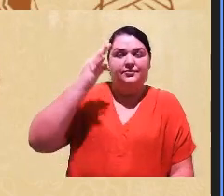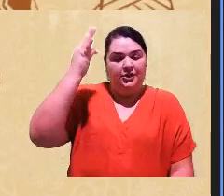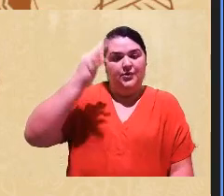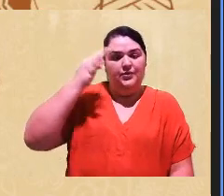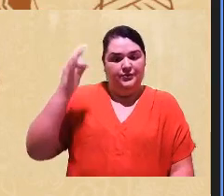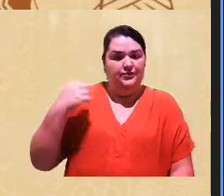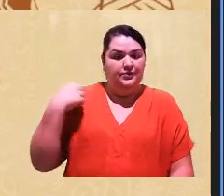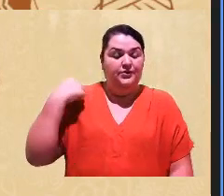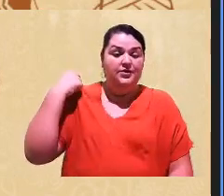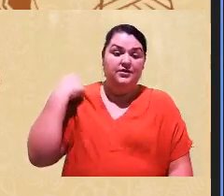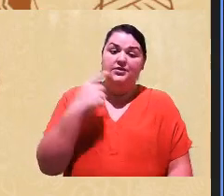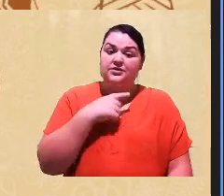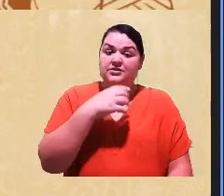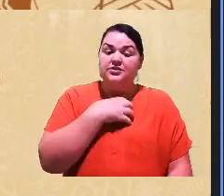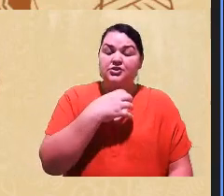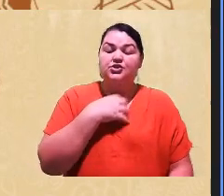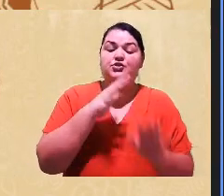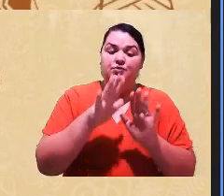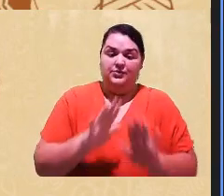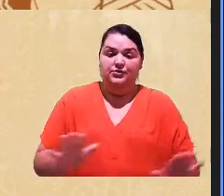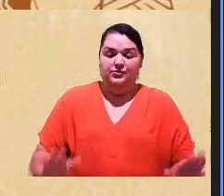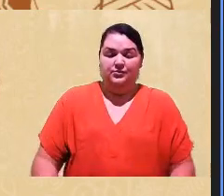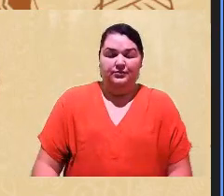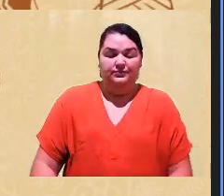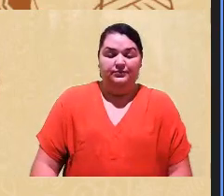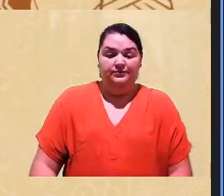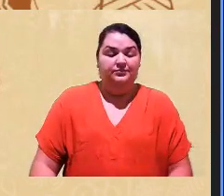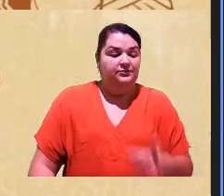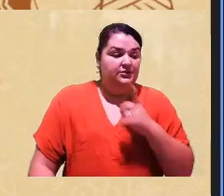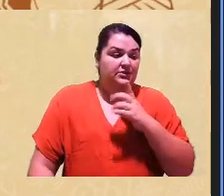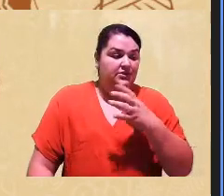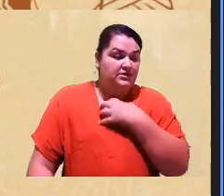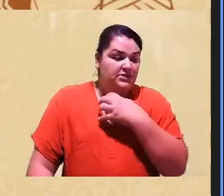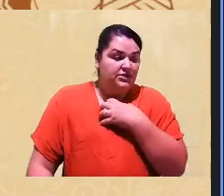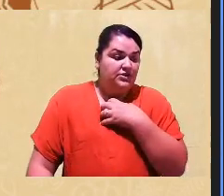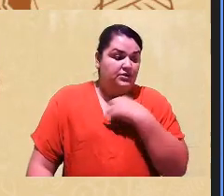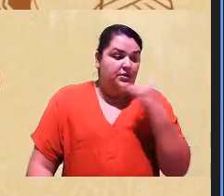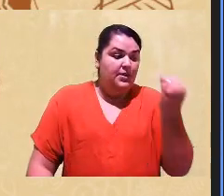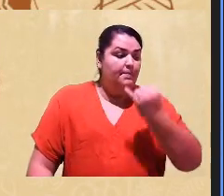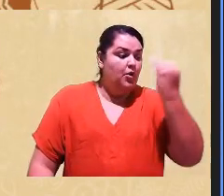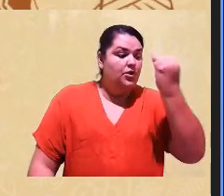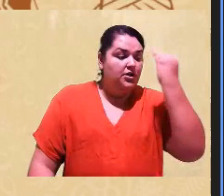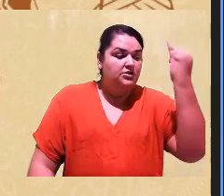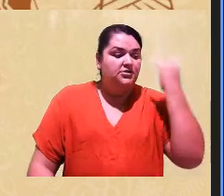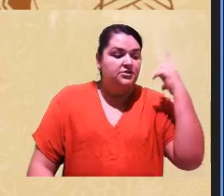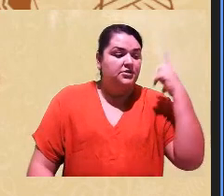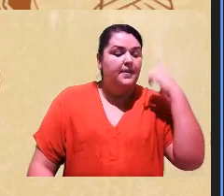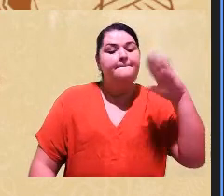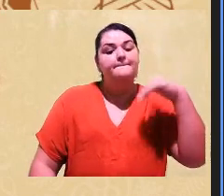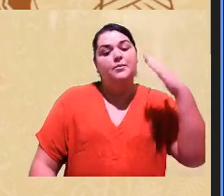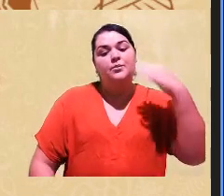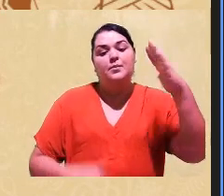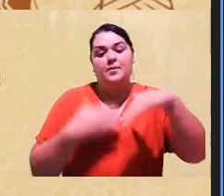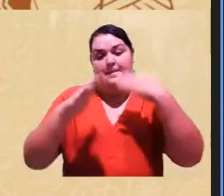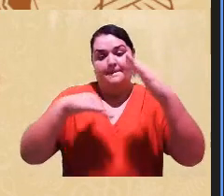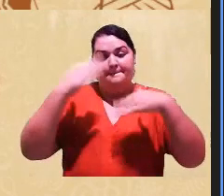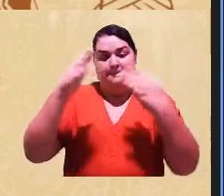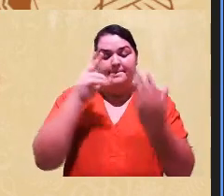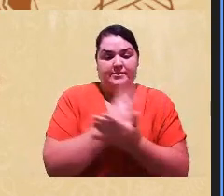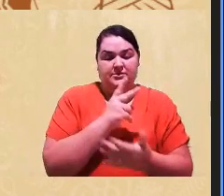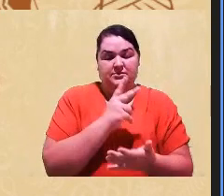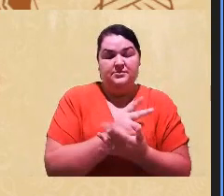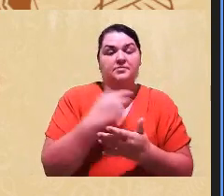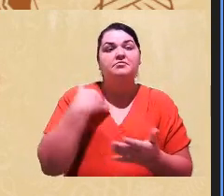sentido disso, o sentido, a sua importância nesse processo. Então, eu acredito